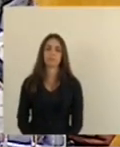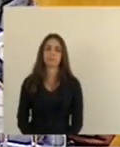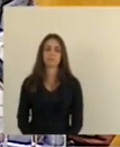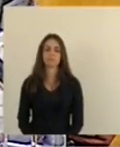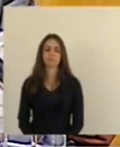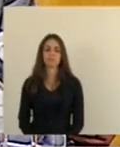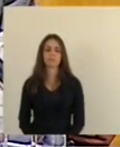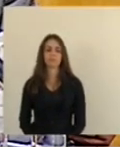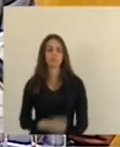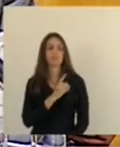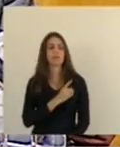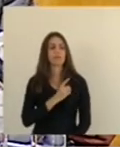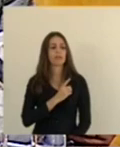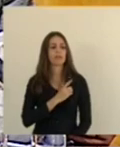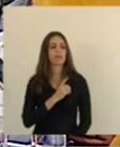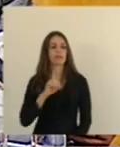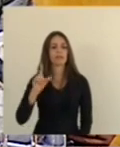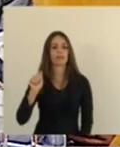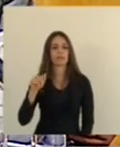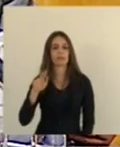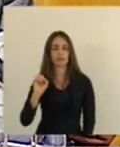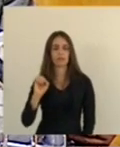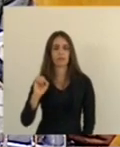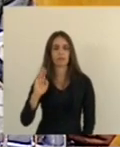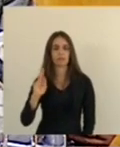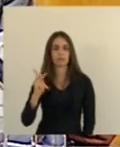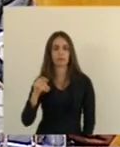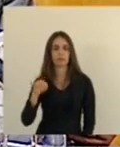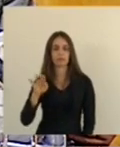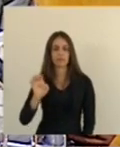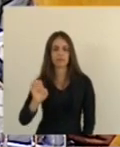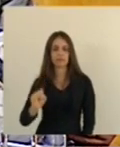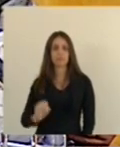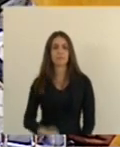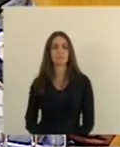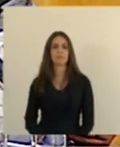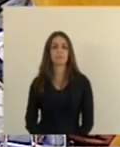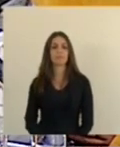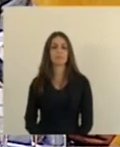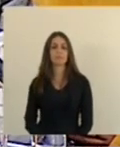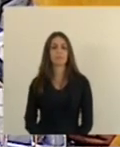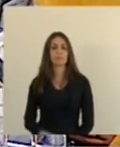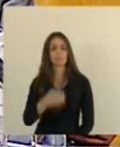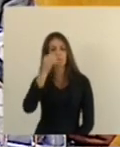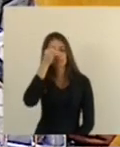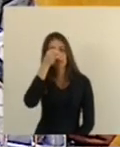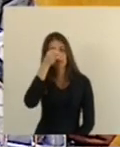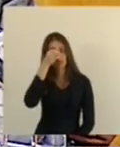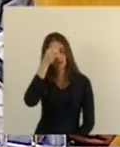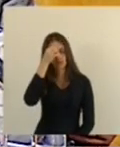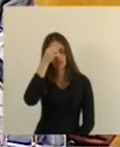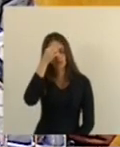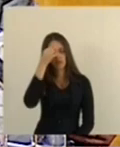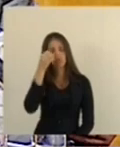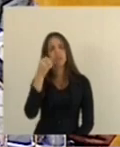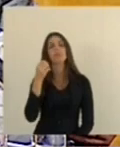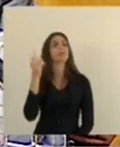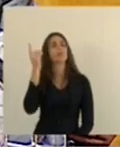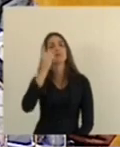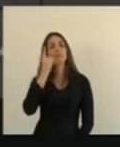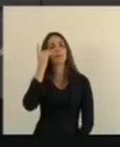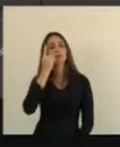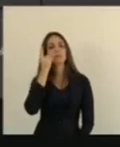delegado danilo baiense deputado danilo baiense vota com o relator deputado grandini